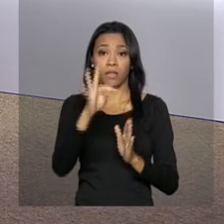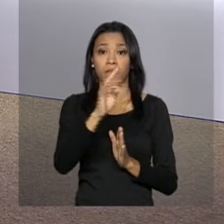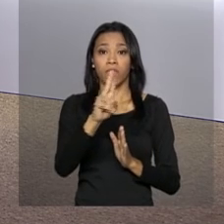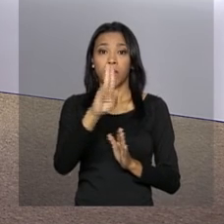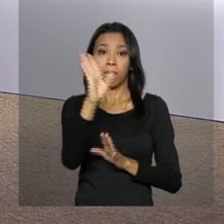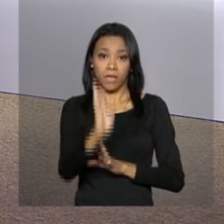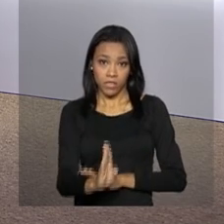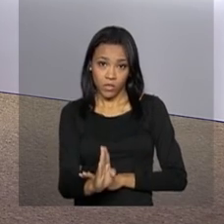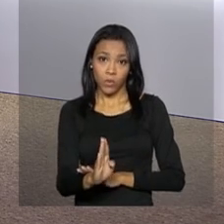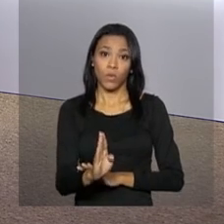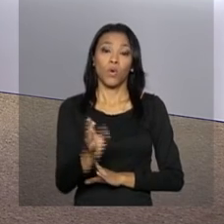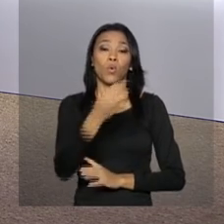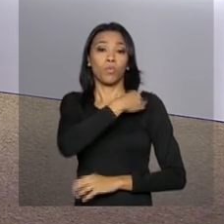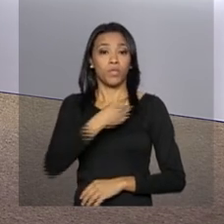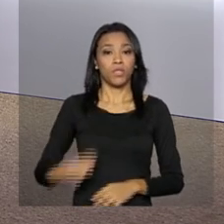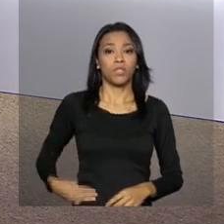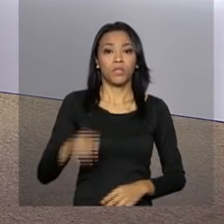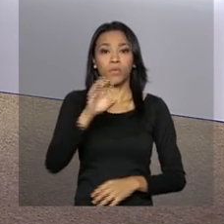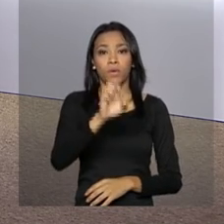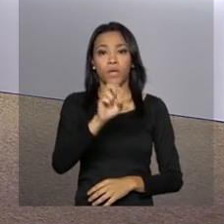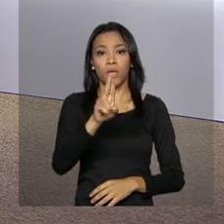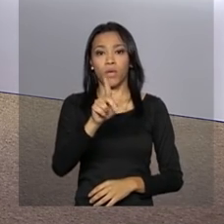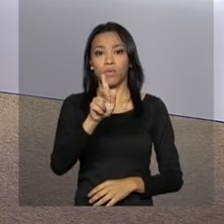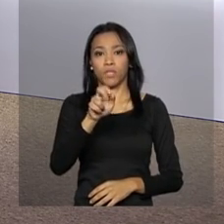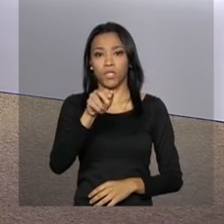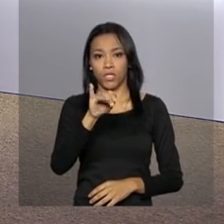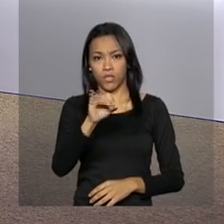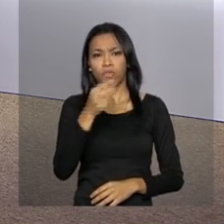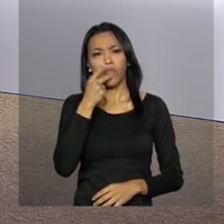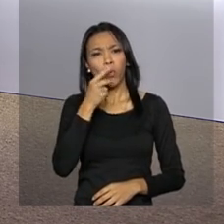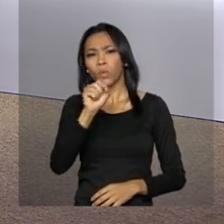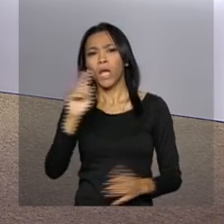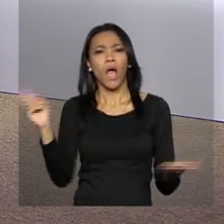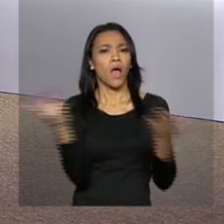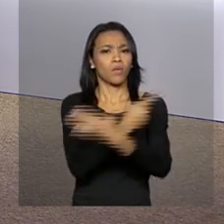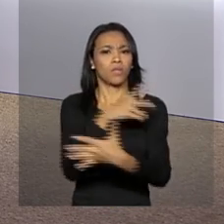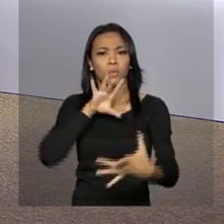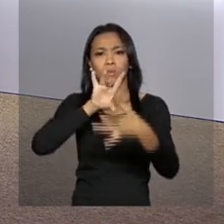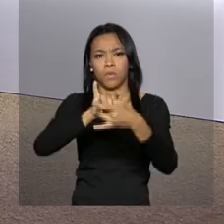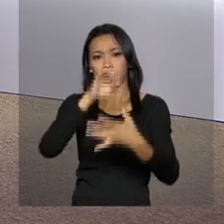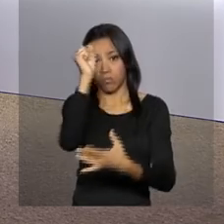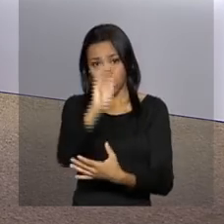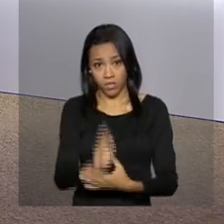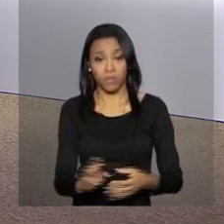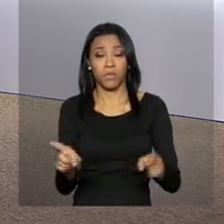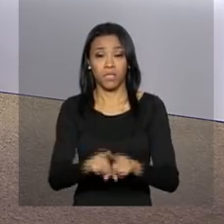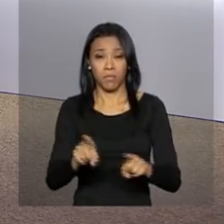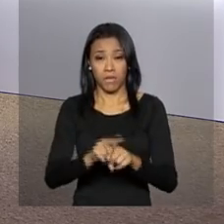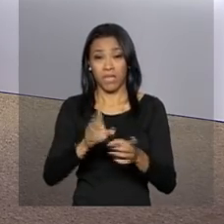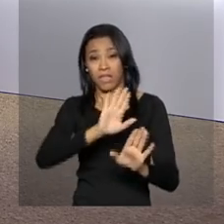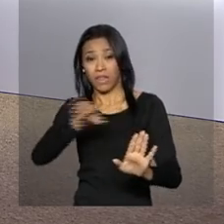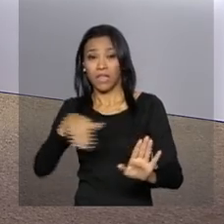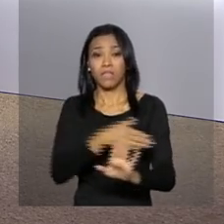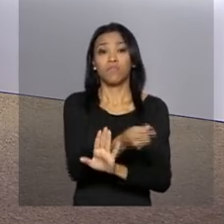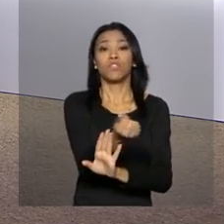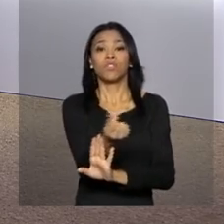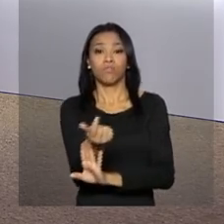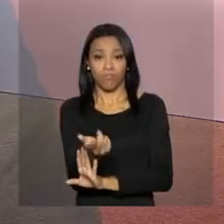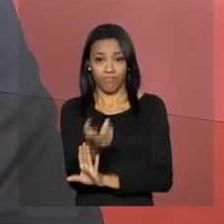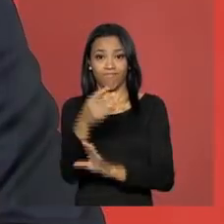Justiça, Eugênio Aragão, falou sobre o atual momento do Brasil e as investigações de desvios na Petrobras.